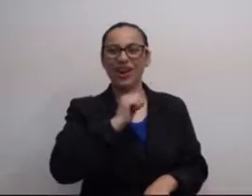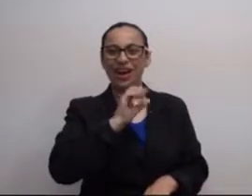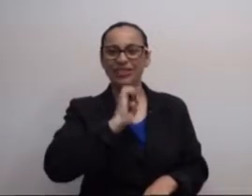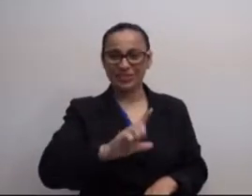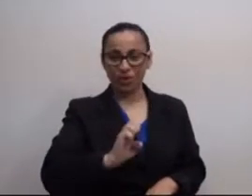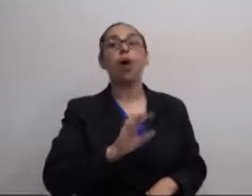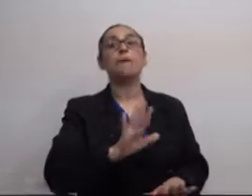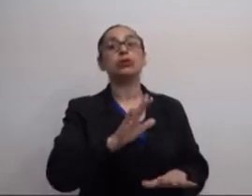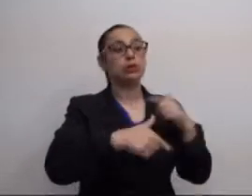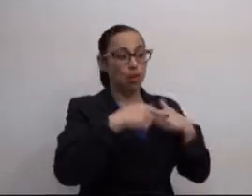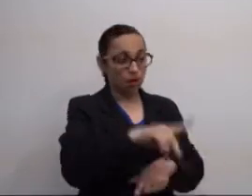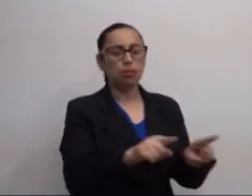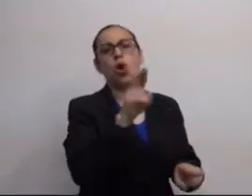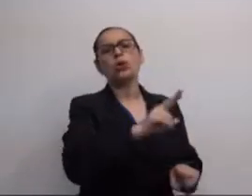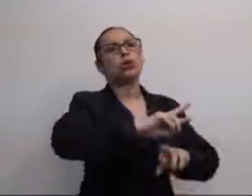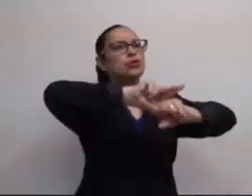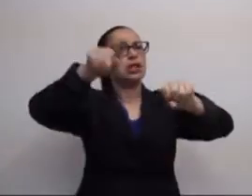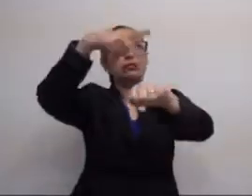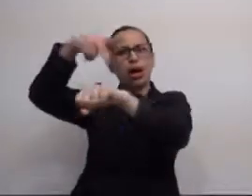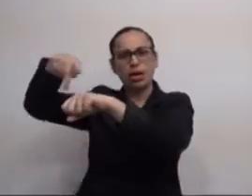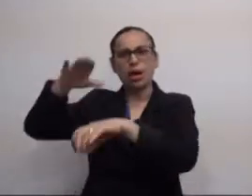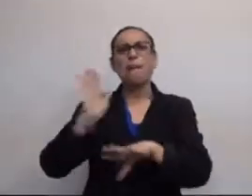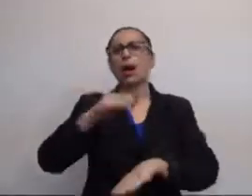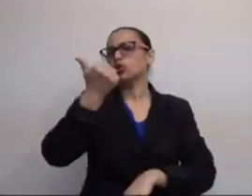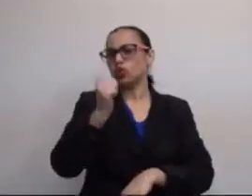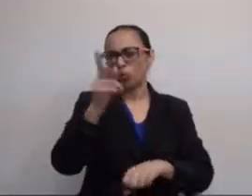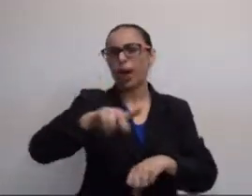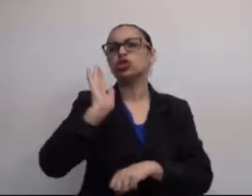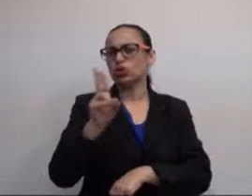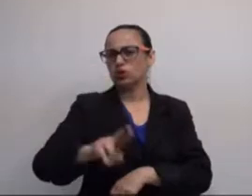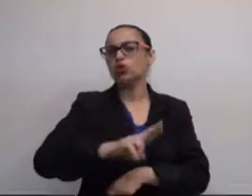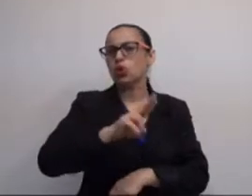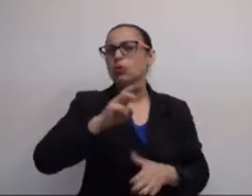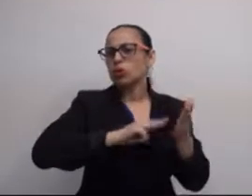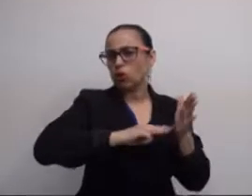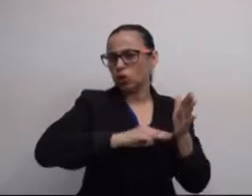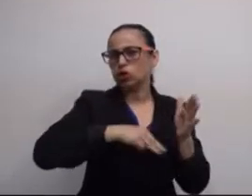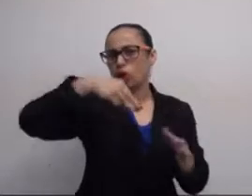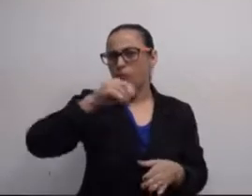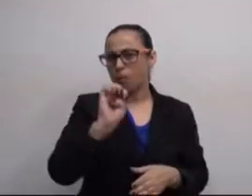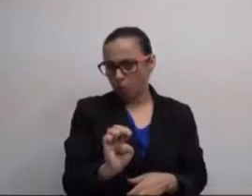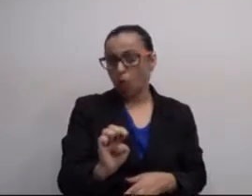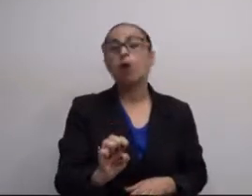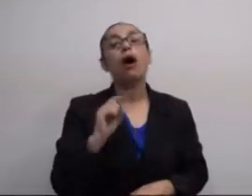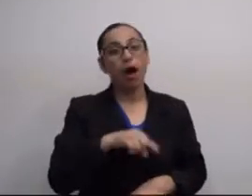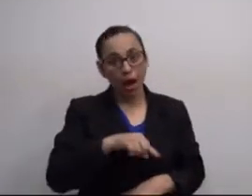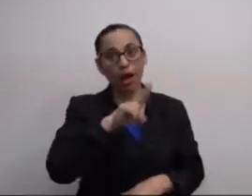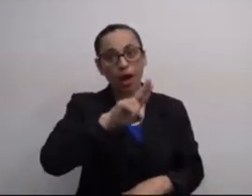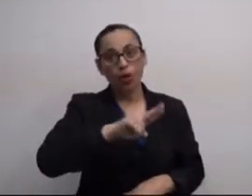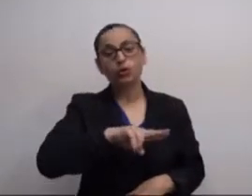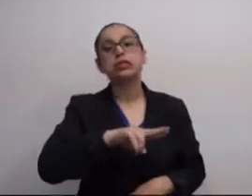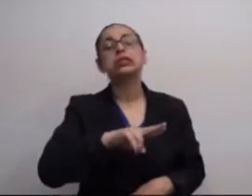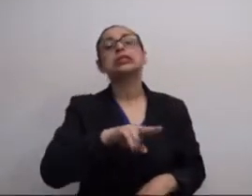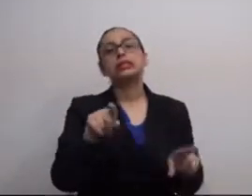Universidade de Newcastle, mas o trabalho dela também foi utilizado em N outros países, mais de 11 países já usaram